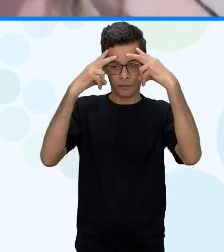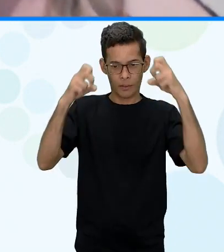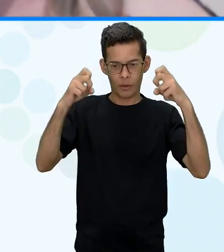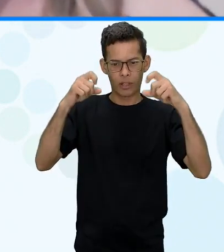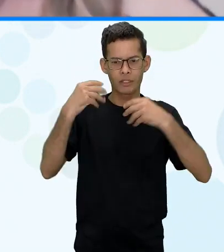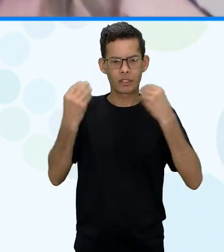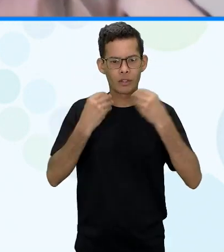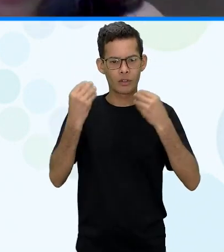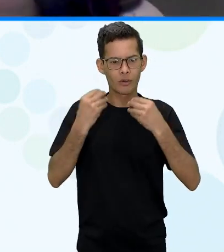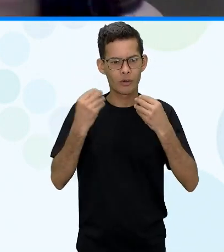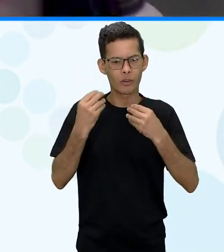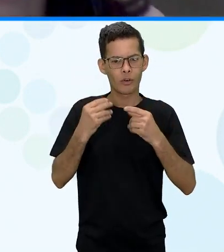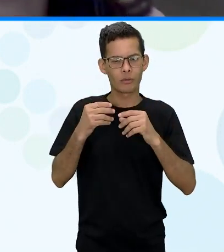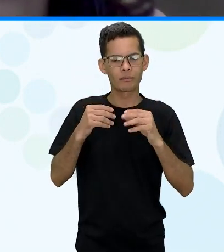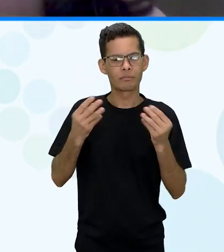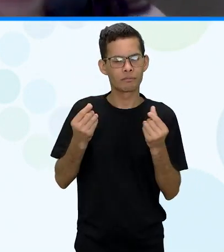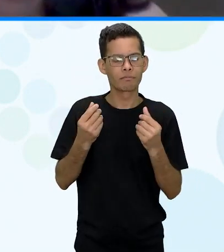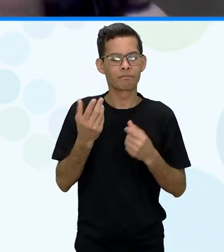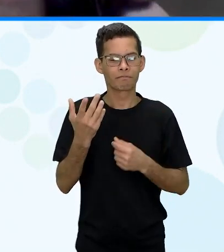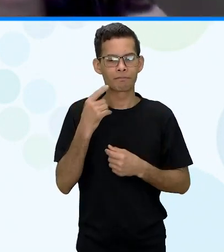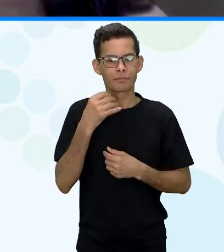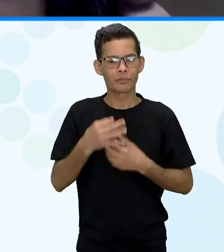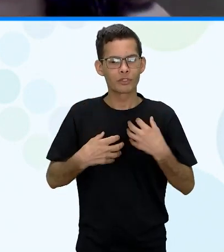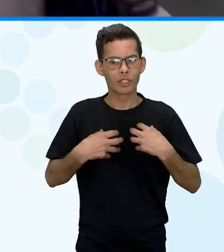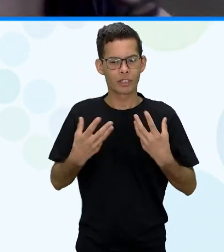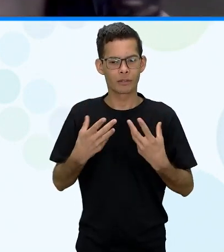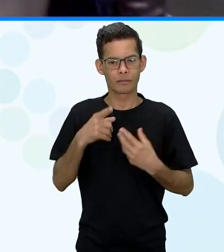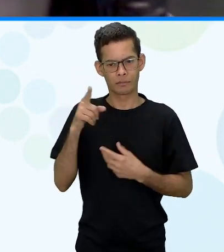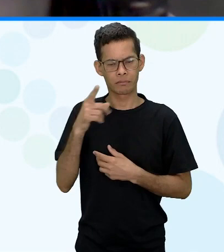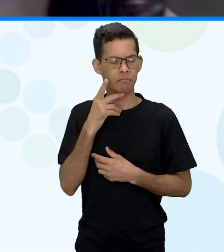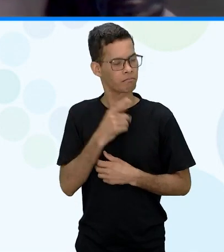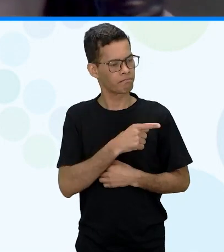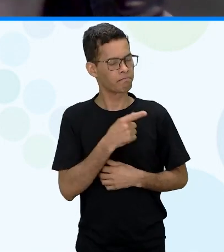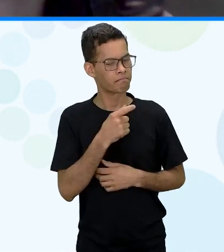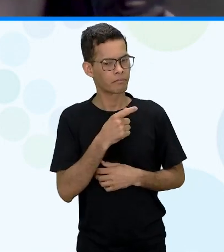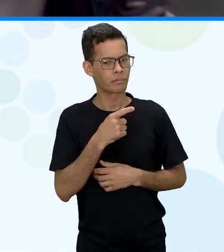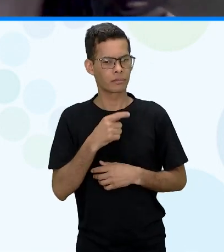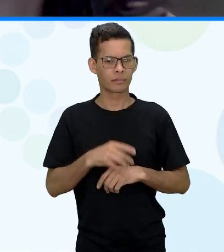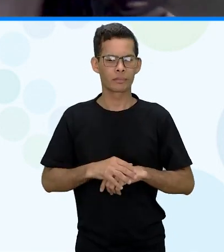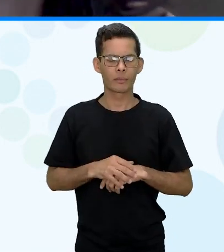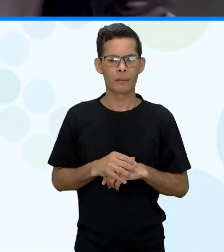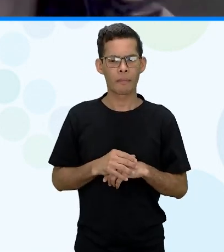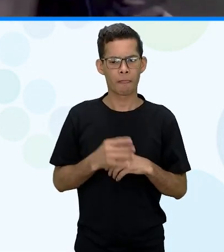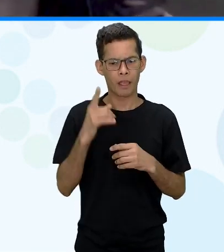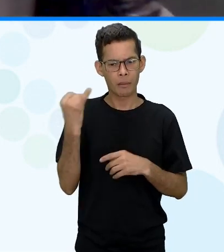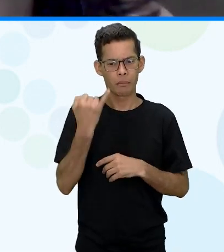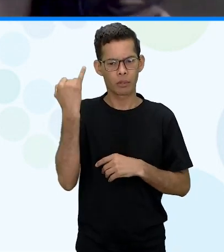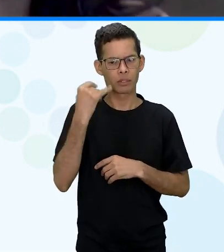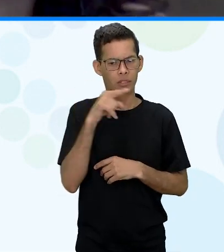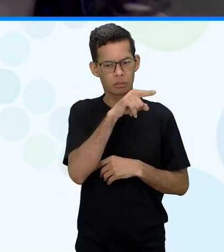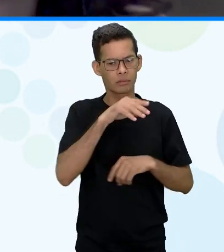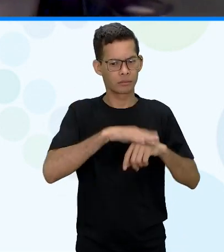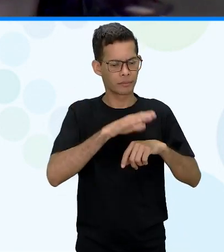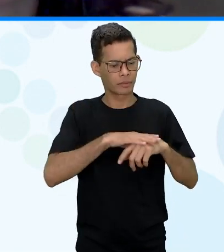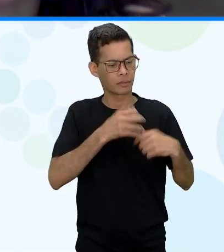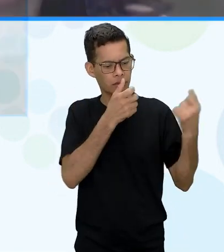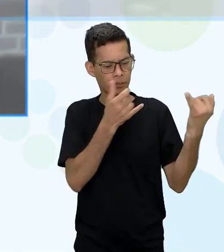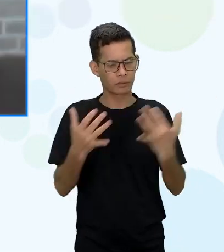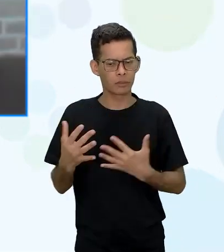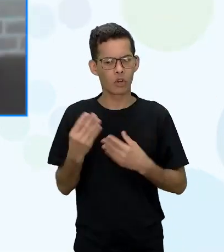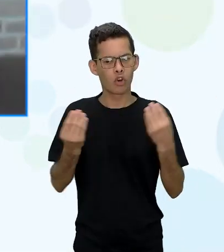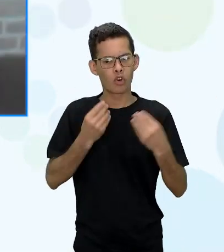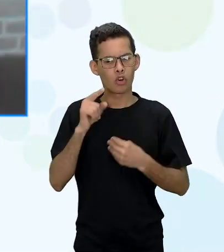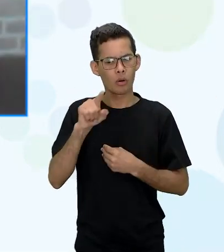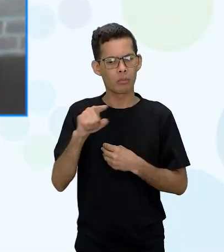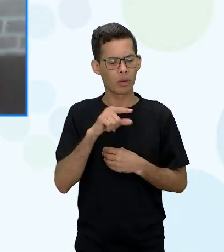isso eu queria só colocar eu achei super importante quando a gente fala né como ela escolheu o John